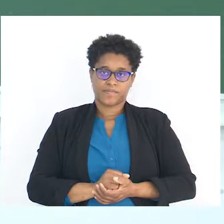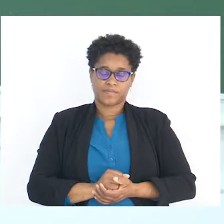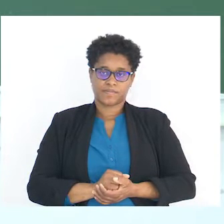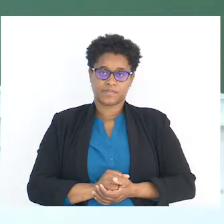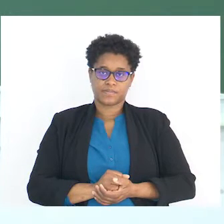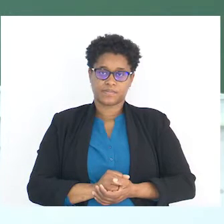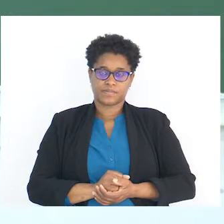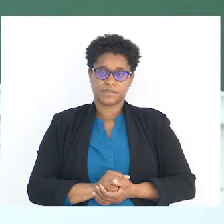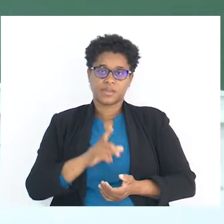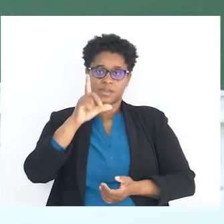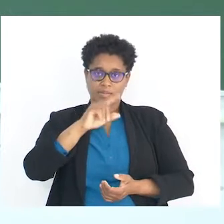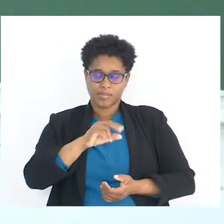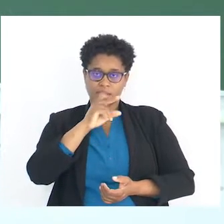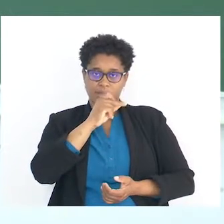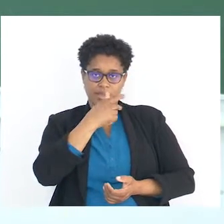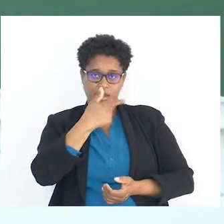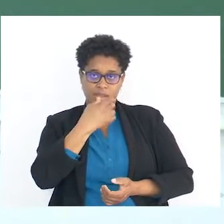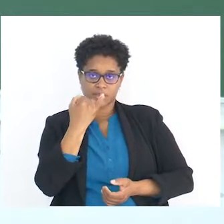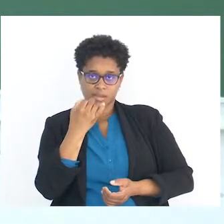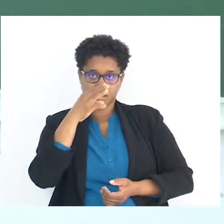E atividade.